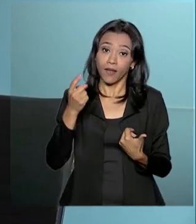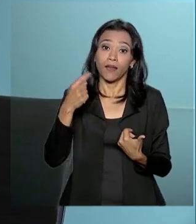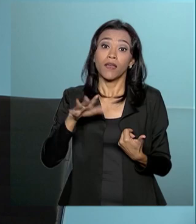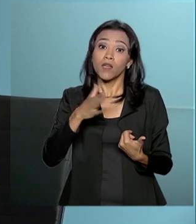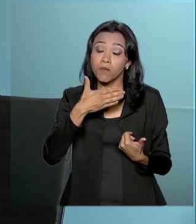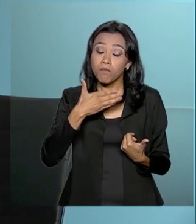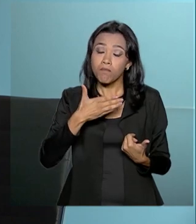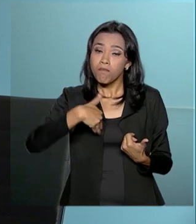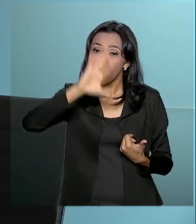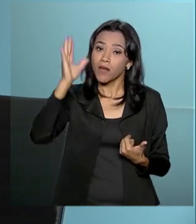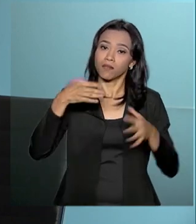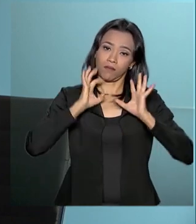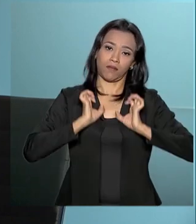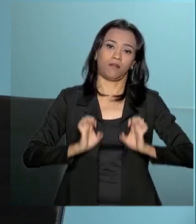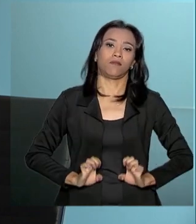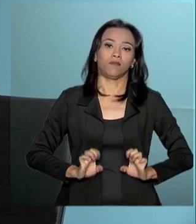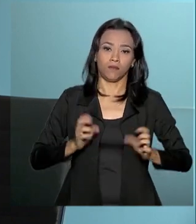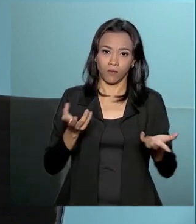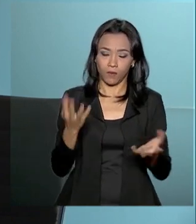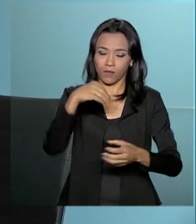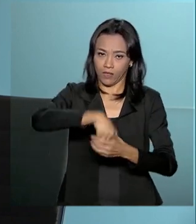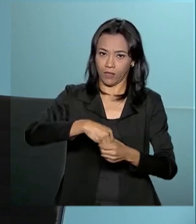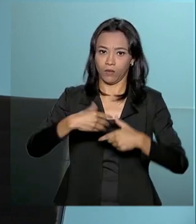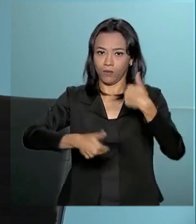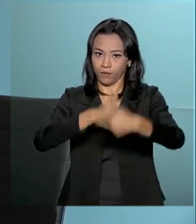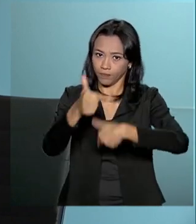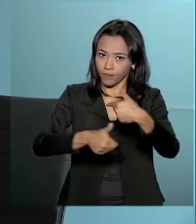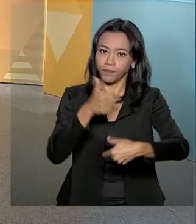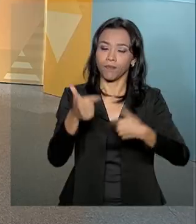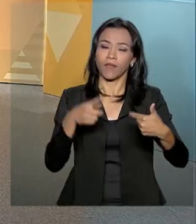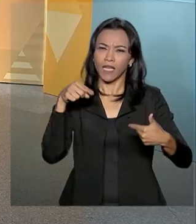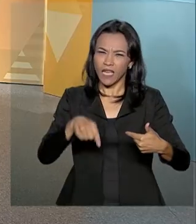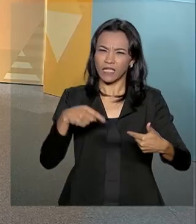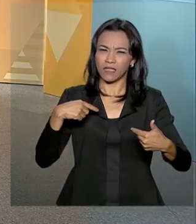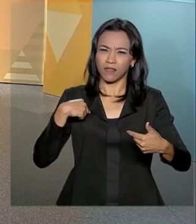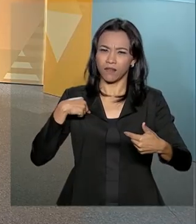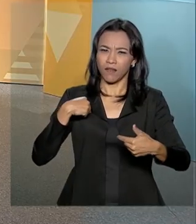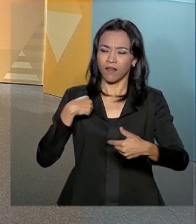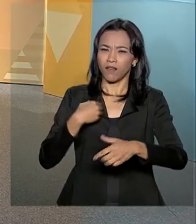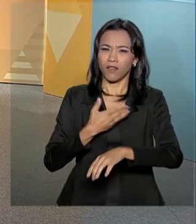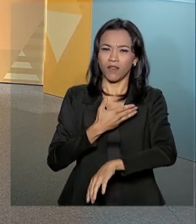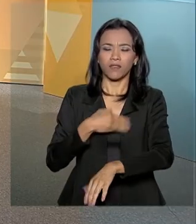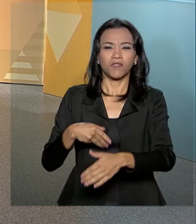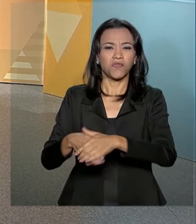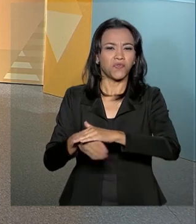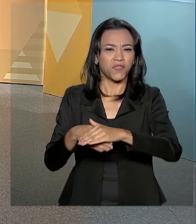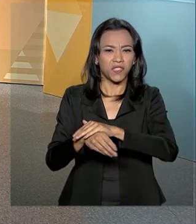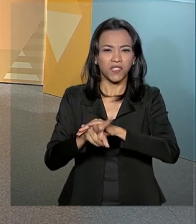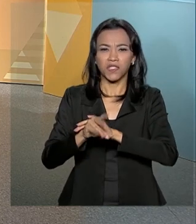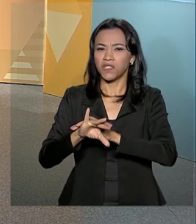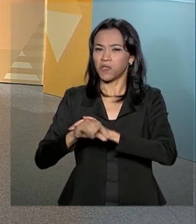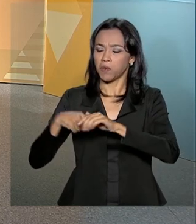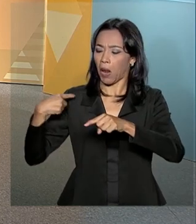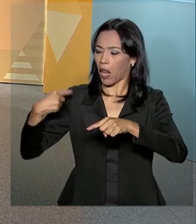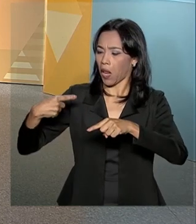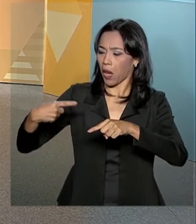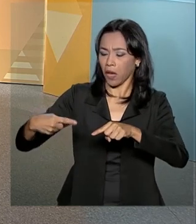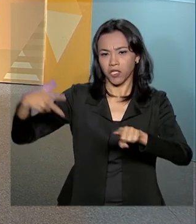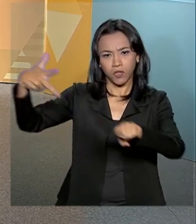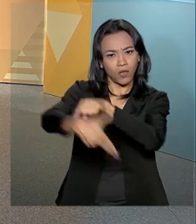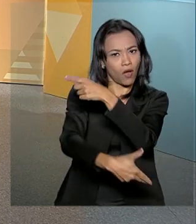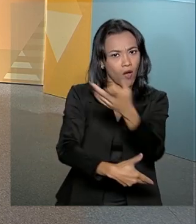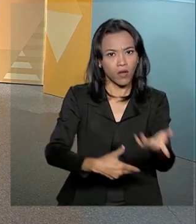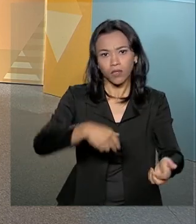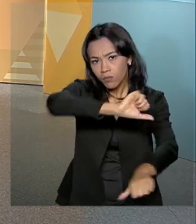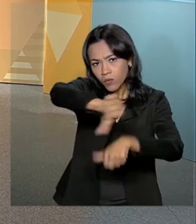ambiente mais ético. E esse ciclo virtuoso, a gente espera que modifique a administração pública e as